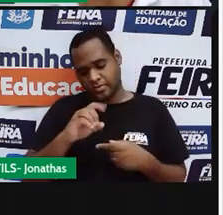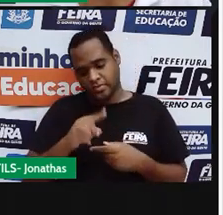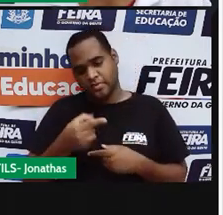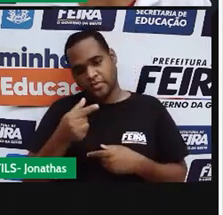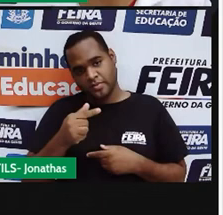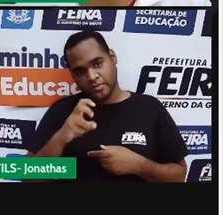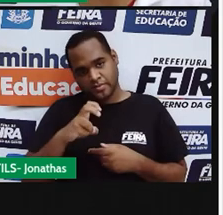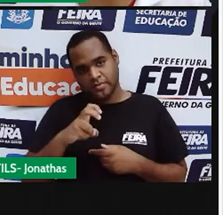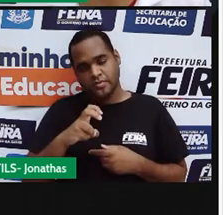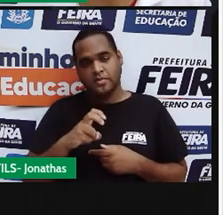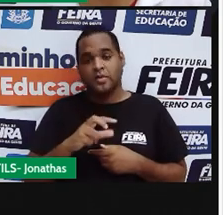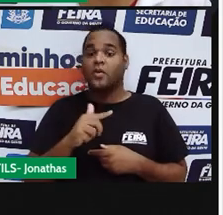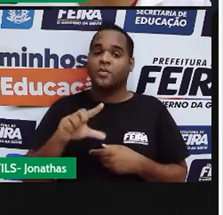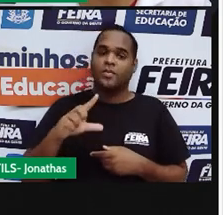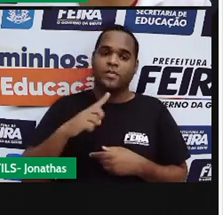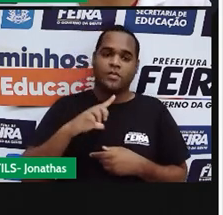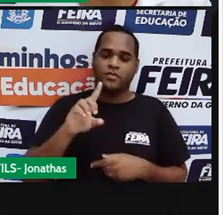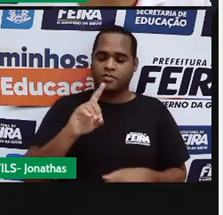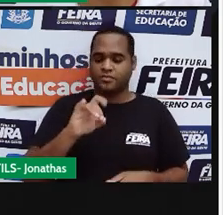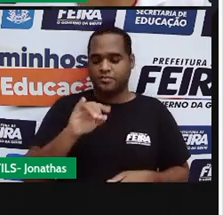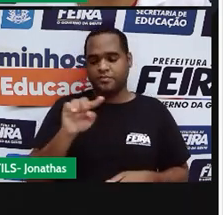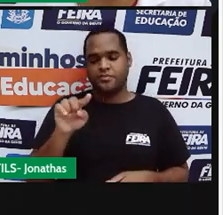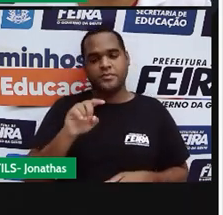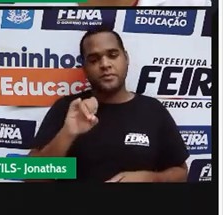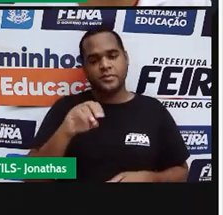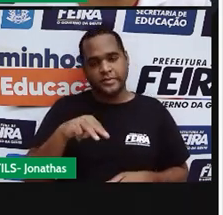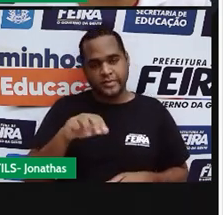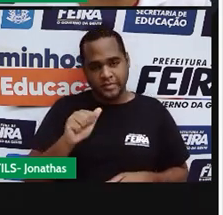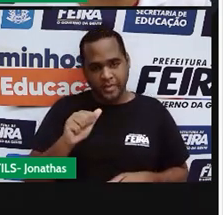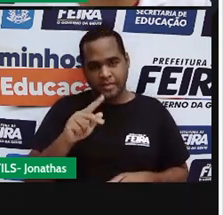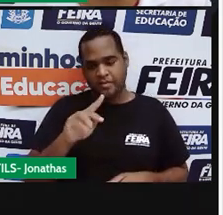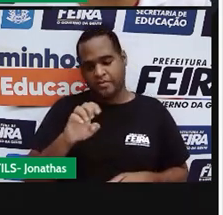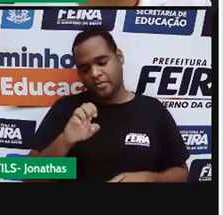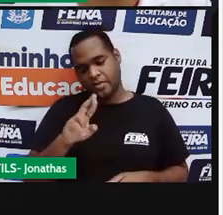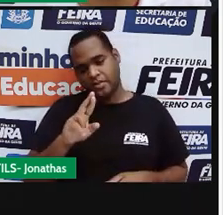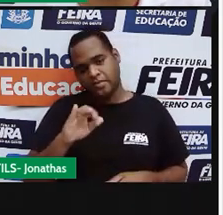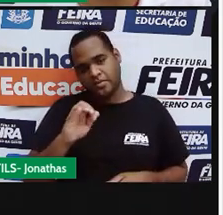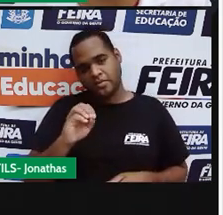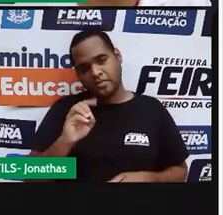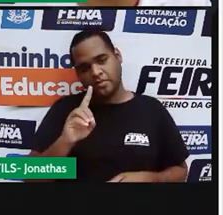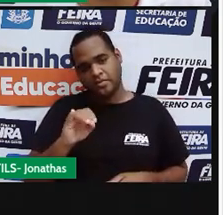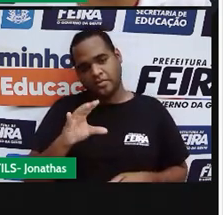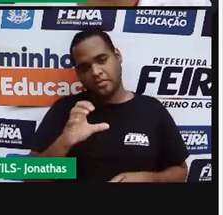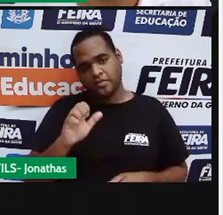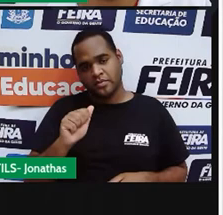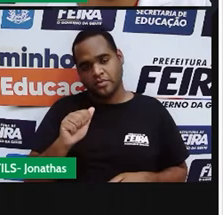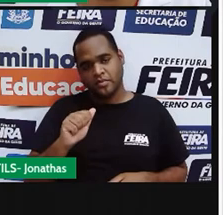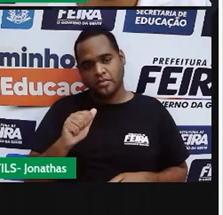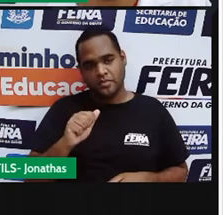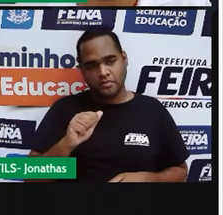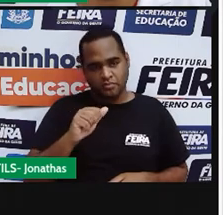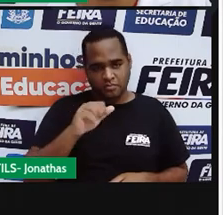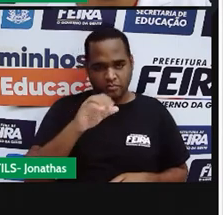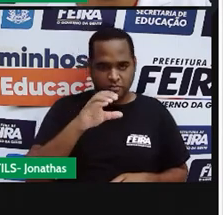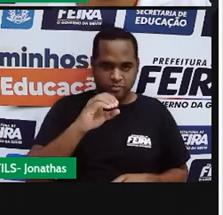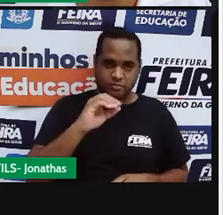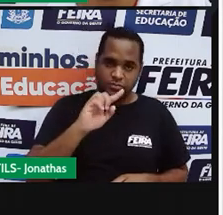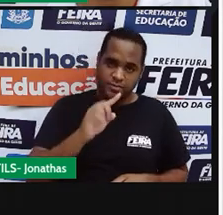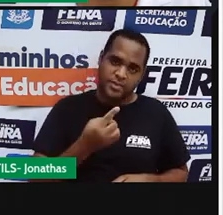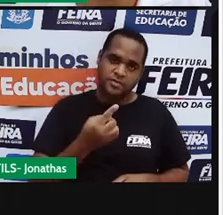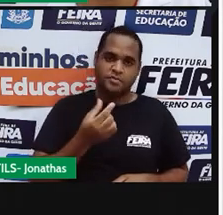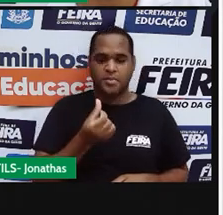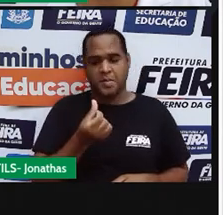e tem as dízimas periódicas que é esses aqui ó que depois da vírgula há uma repetição